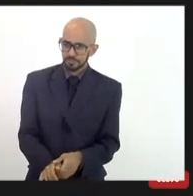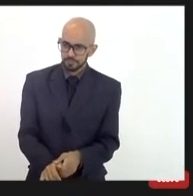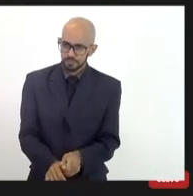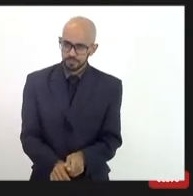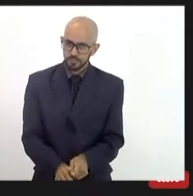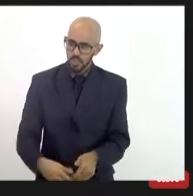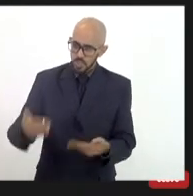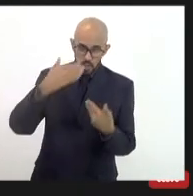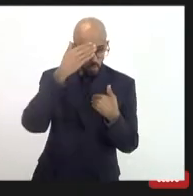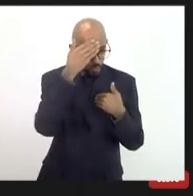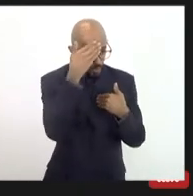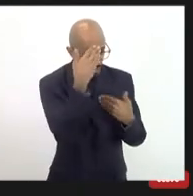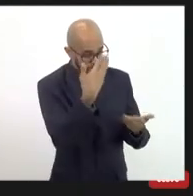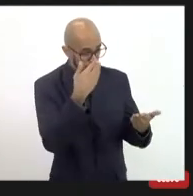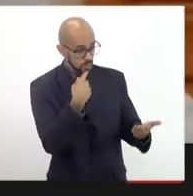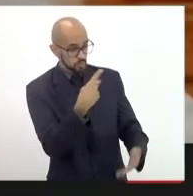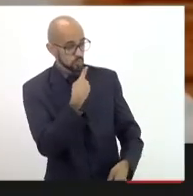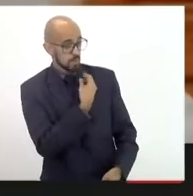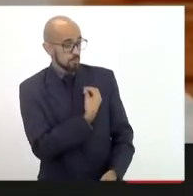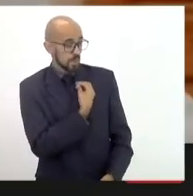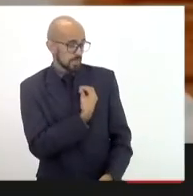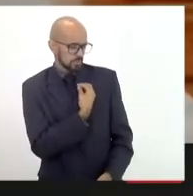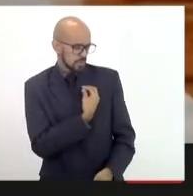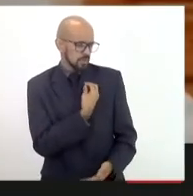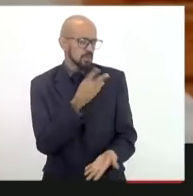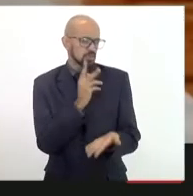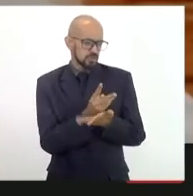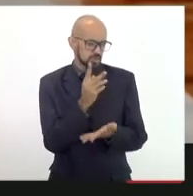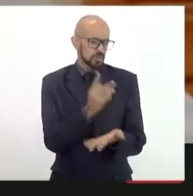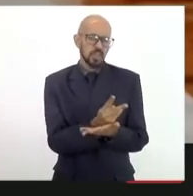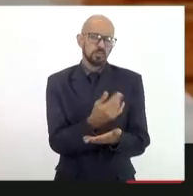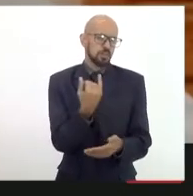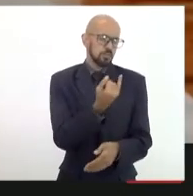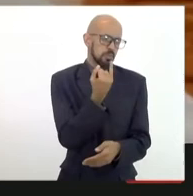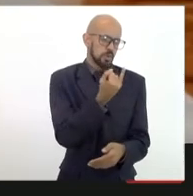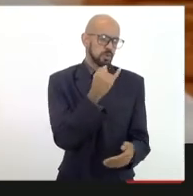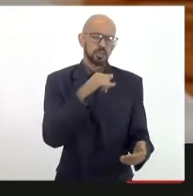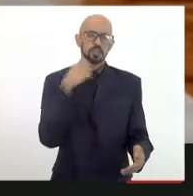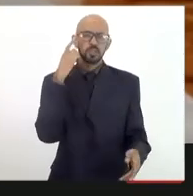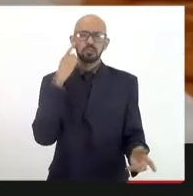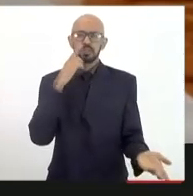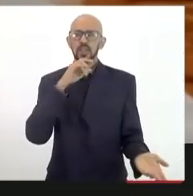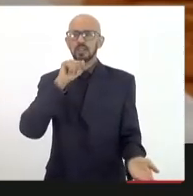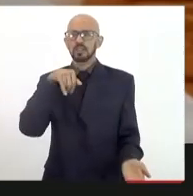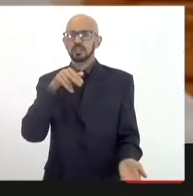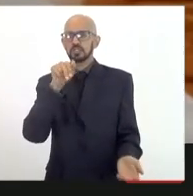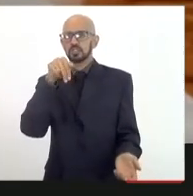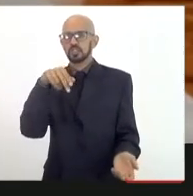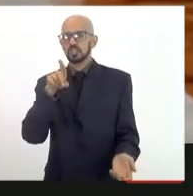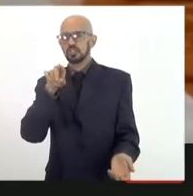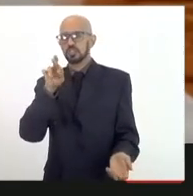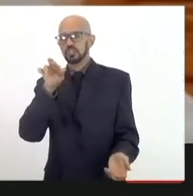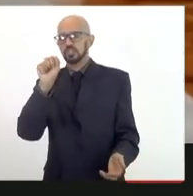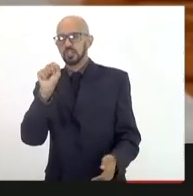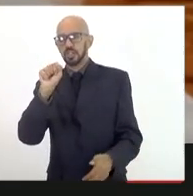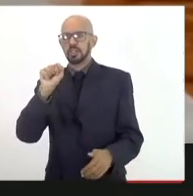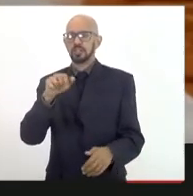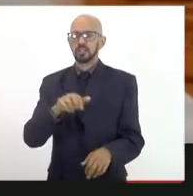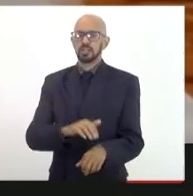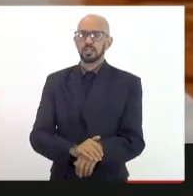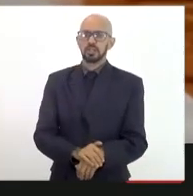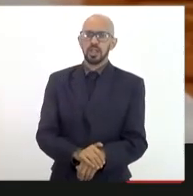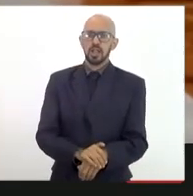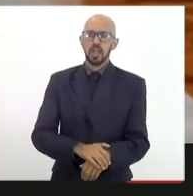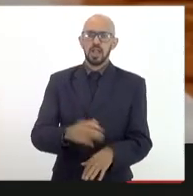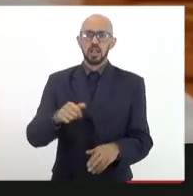Agradeço a participação sempre muito importante da deputada Jandira. Em relação à